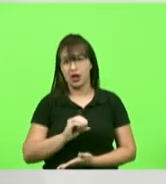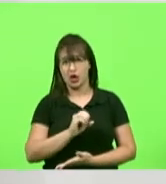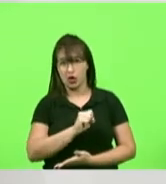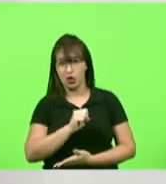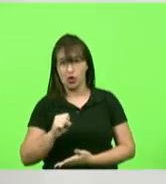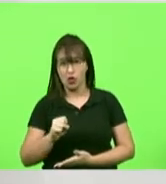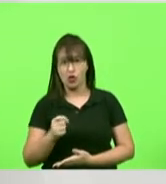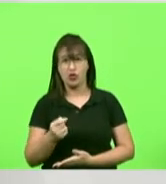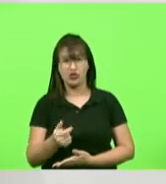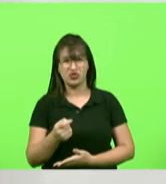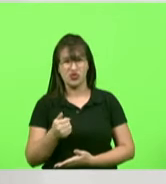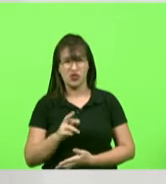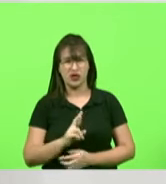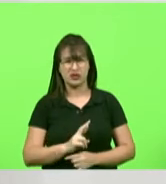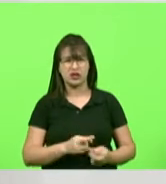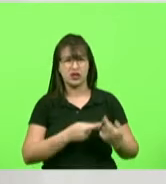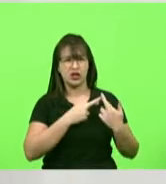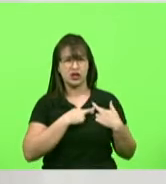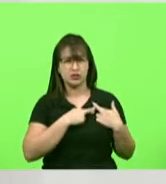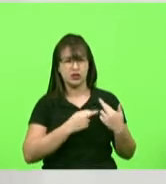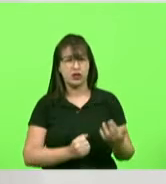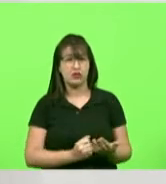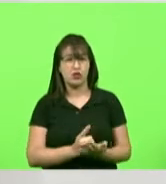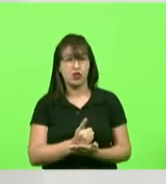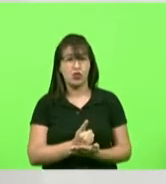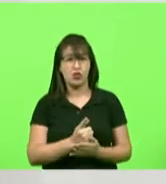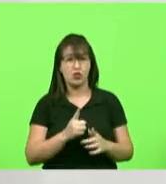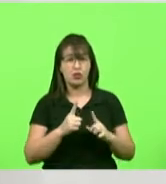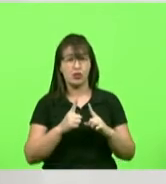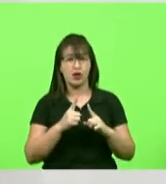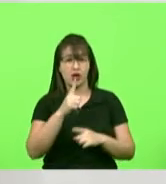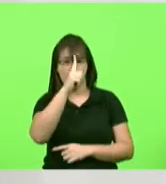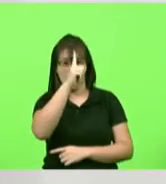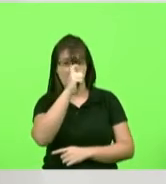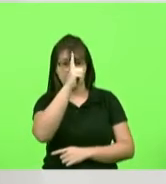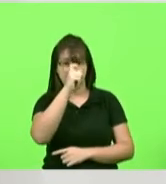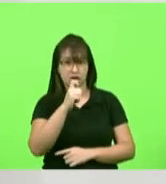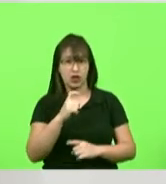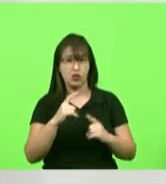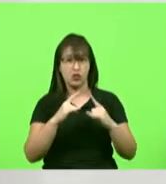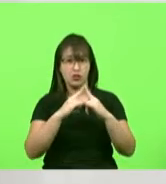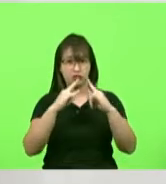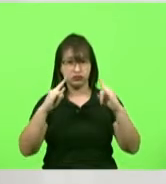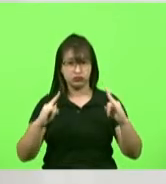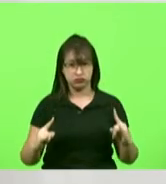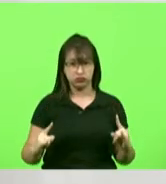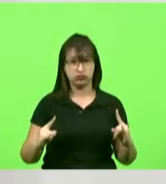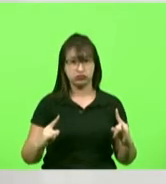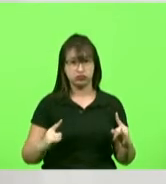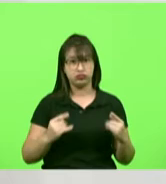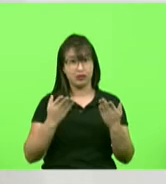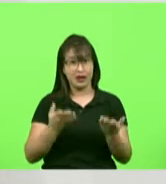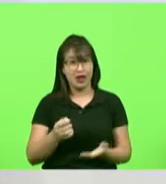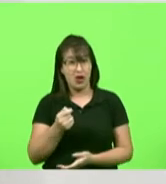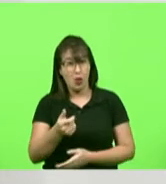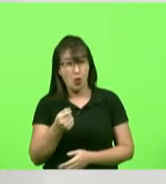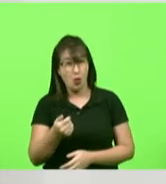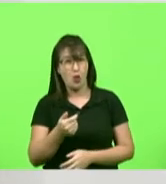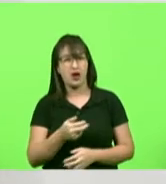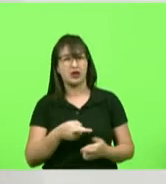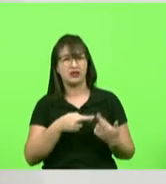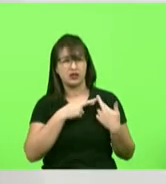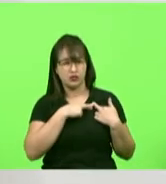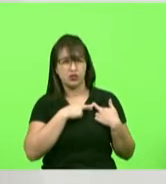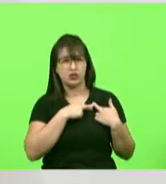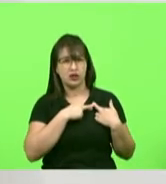responsável pela compra do hospital de campanha do Mahapta Gandhi isso é uma verdade seria instalado lá no parque